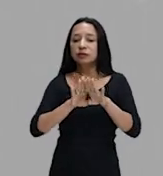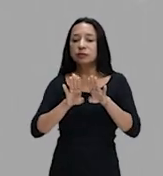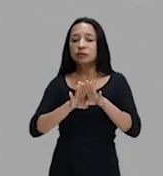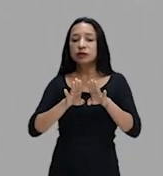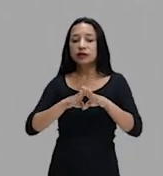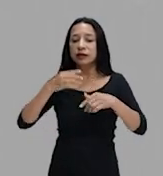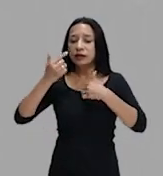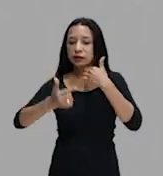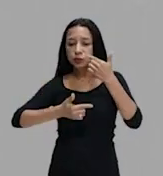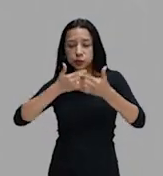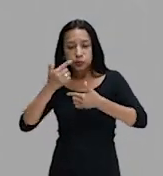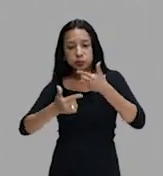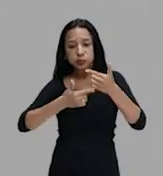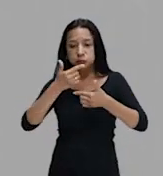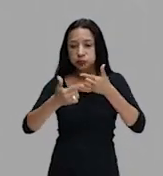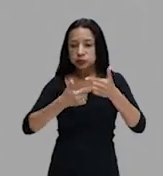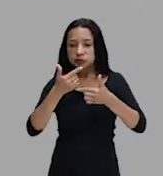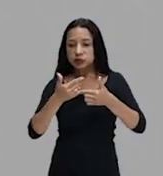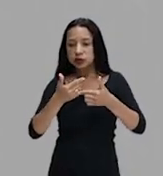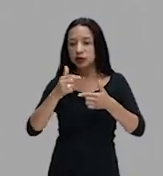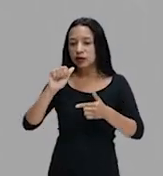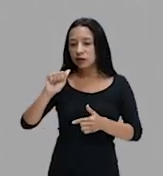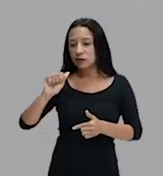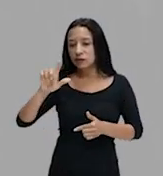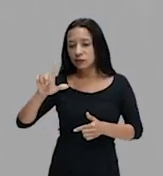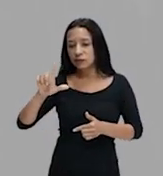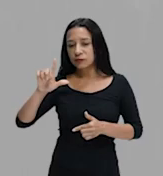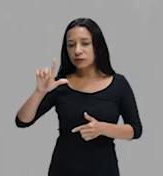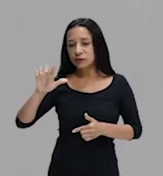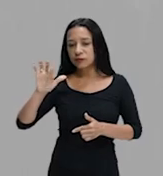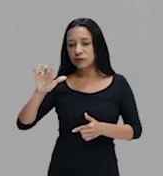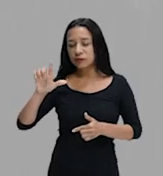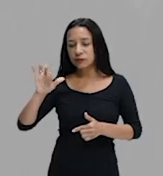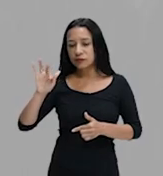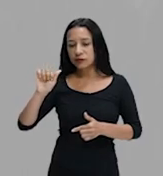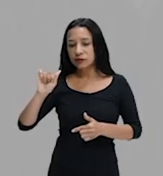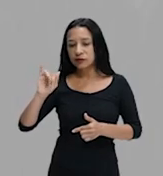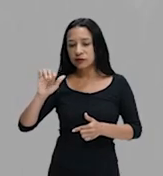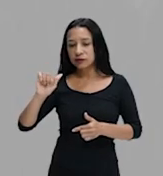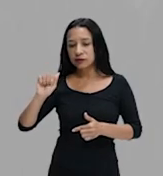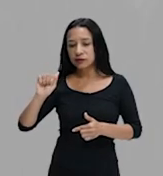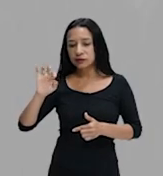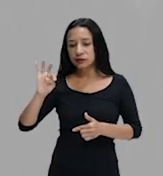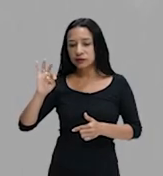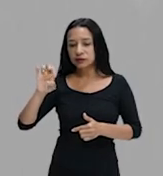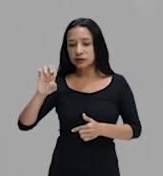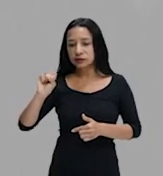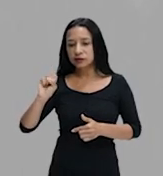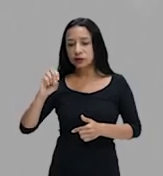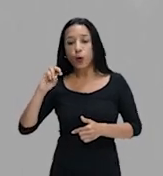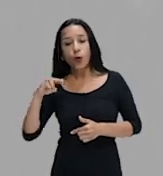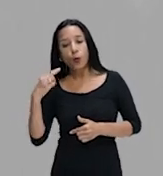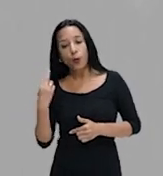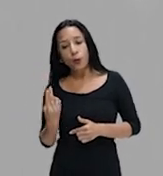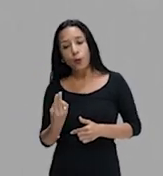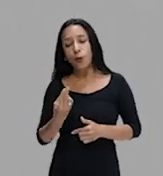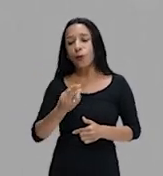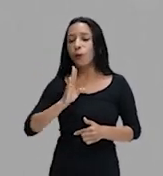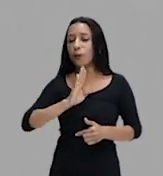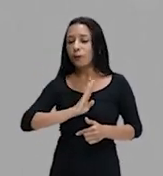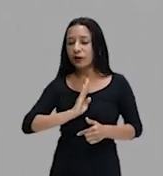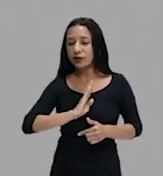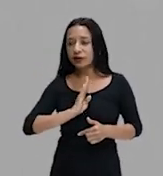Um movimento que, apesar de um caráter separatista, na sua essência, que lutava pela libertação